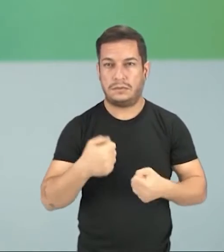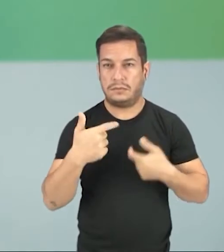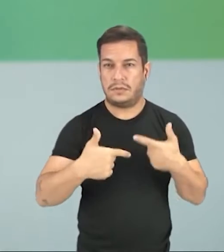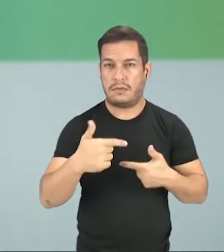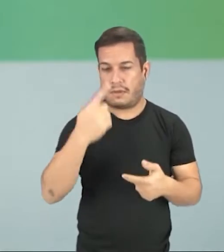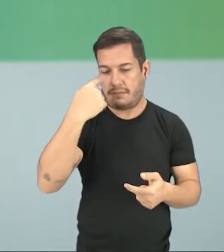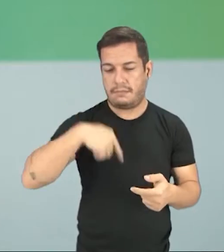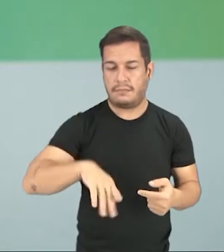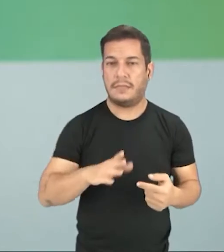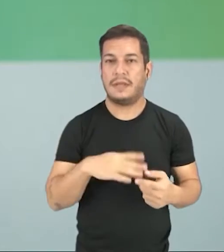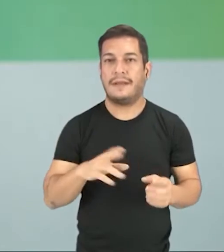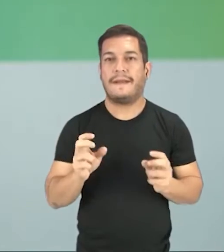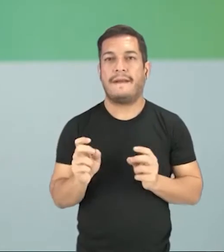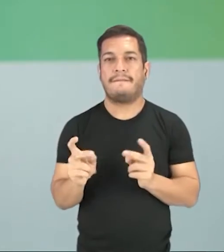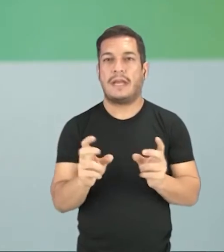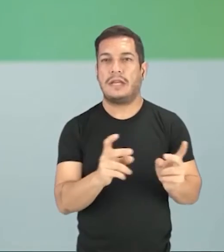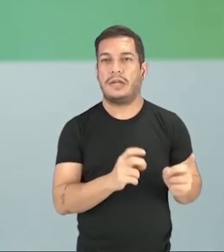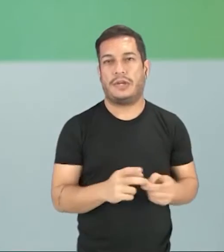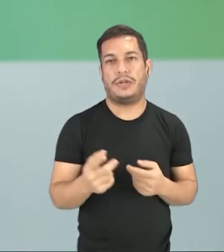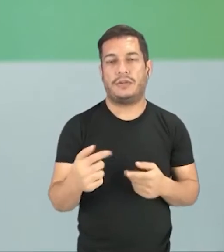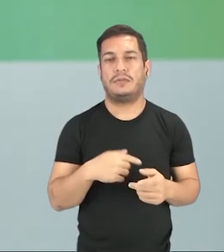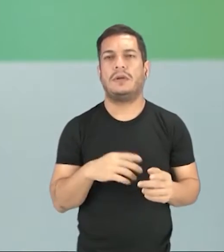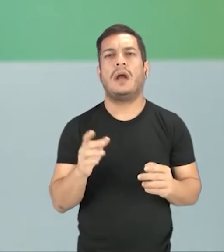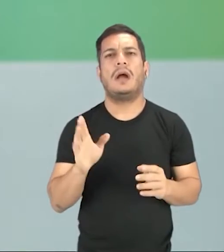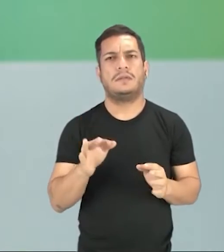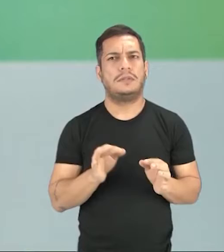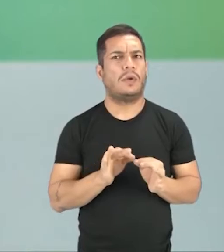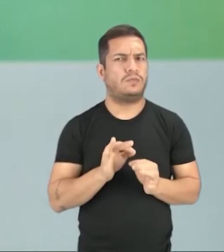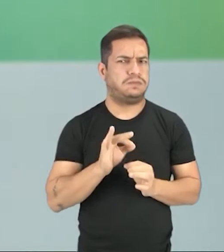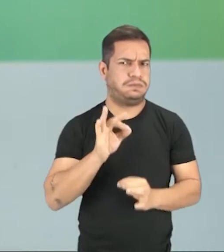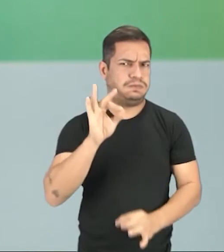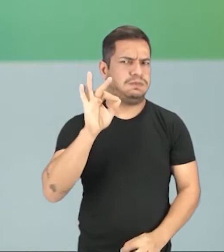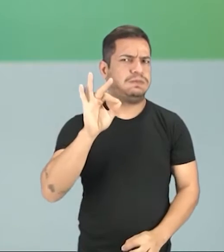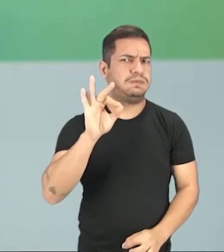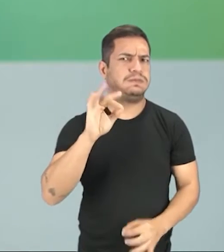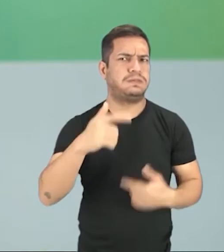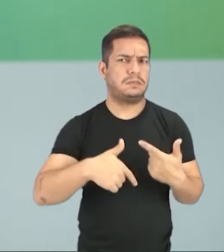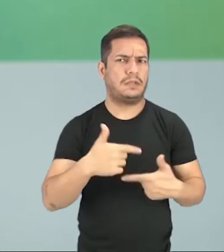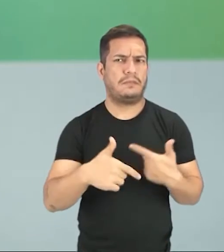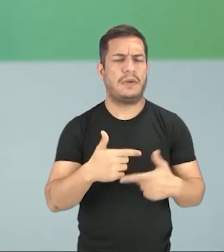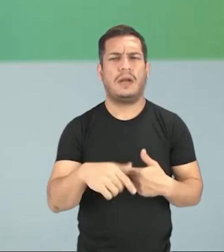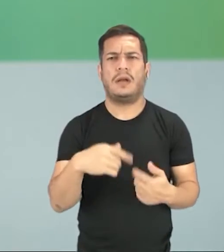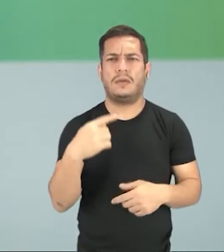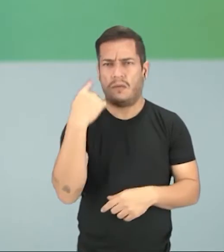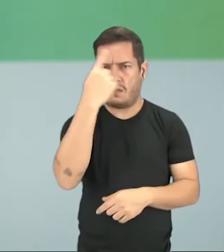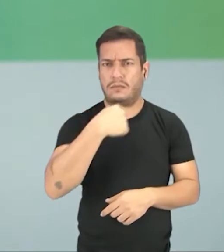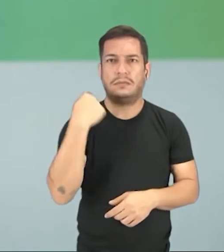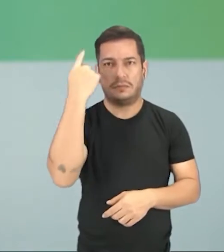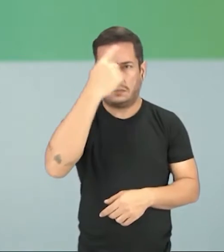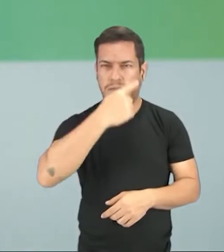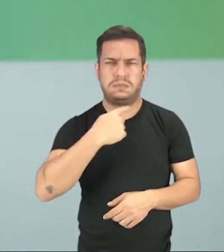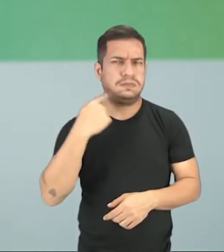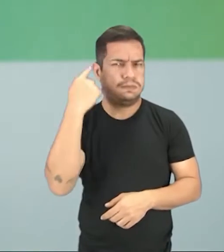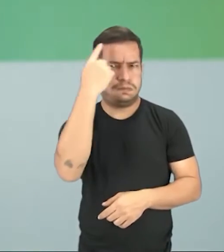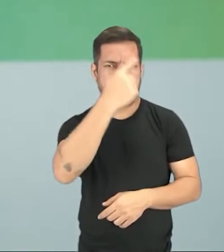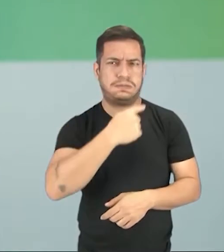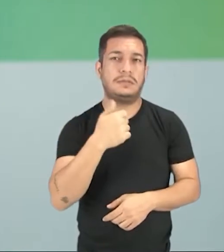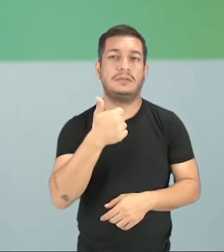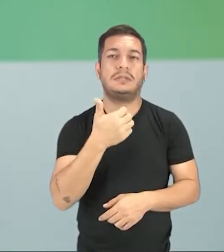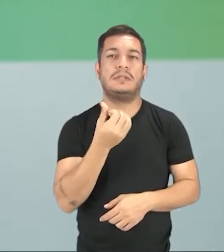Geralmente, era uma longa jornada de trabalho. Ele trabalhava em torno de 16 a 18 horas por dia.